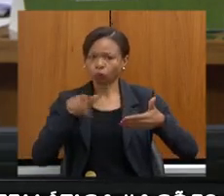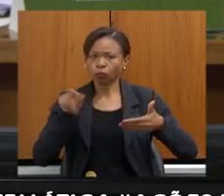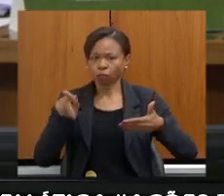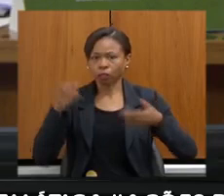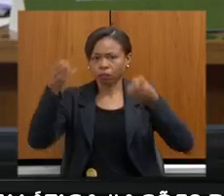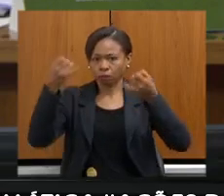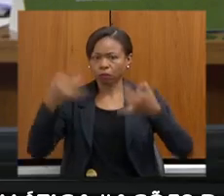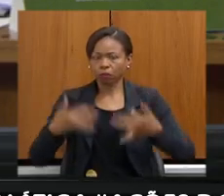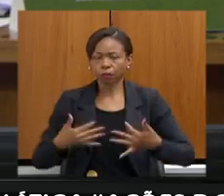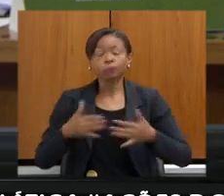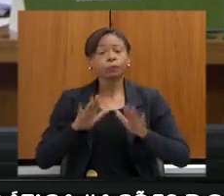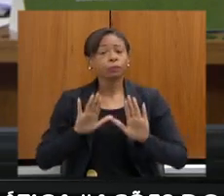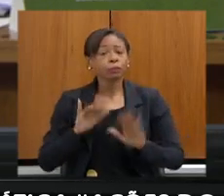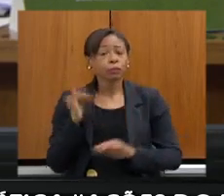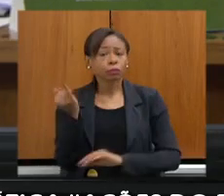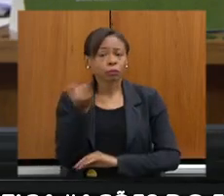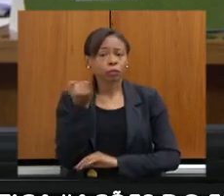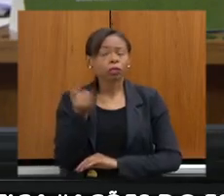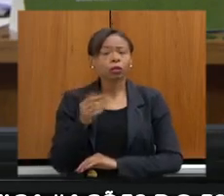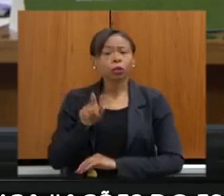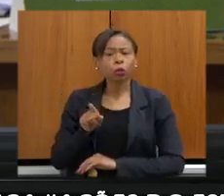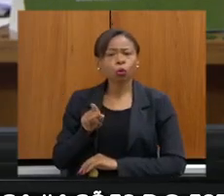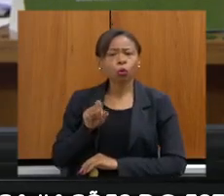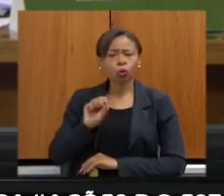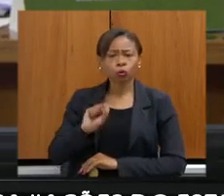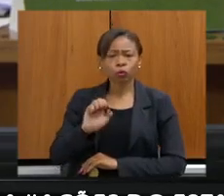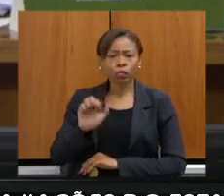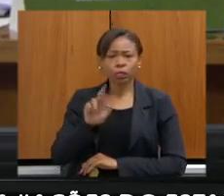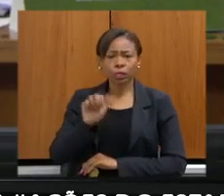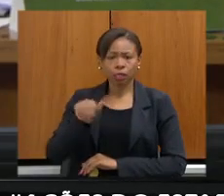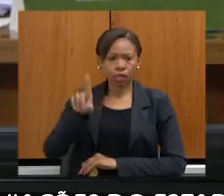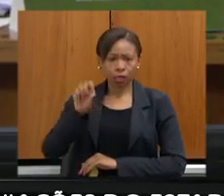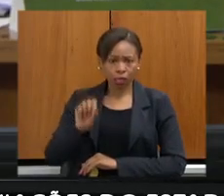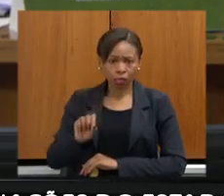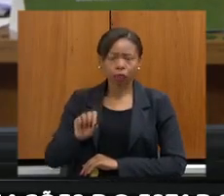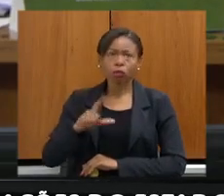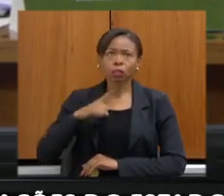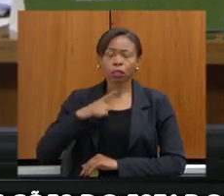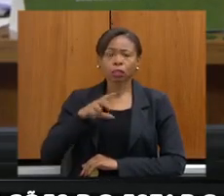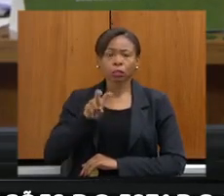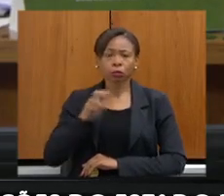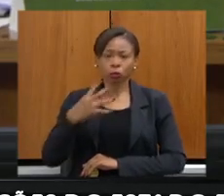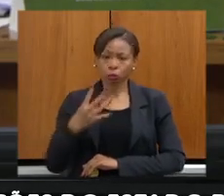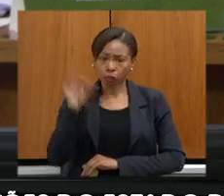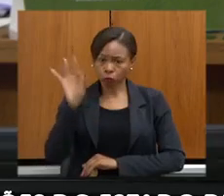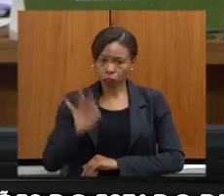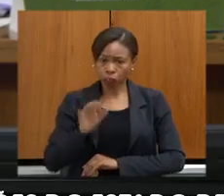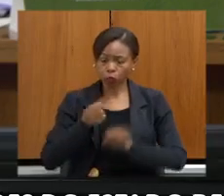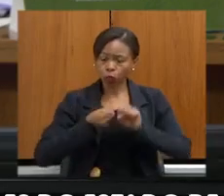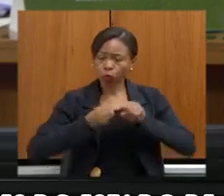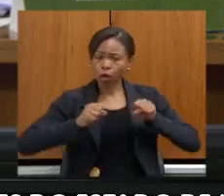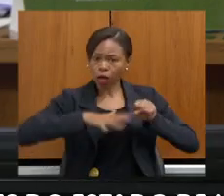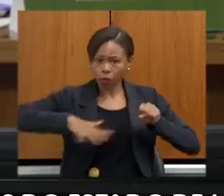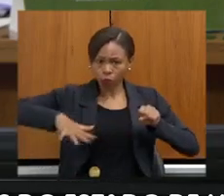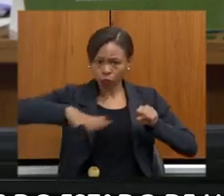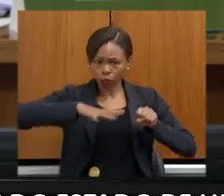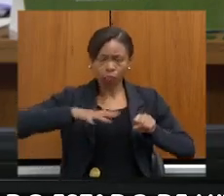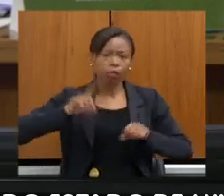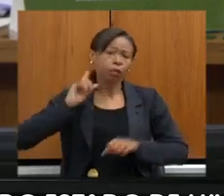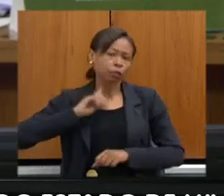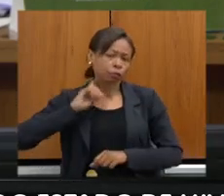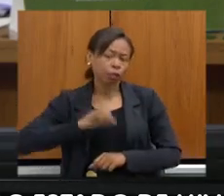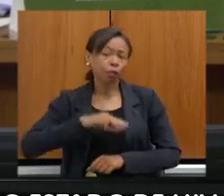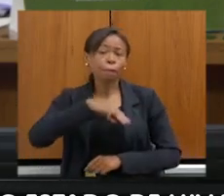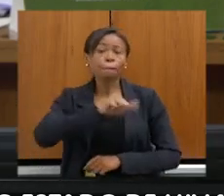é importante dizer sobre os biomas, o Cerrado representa 54% em extensão territorial do nosso Estado, a Mata